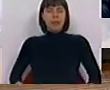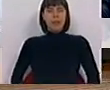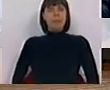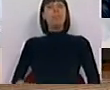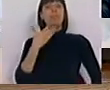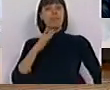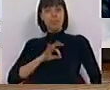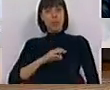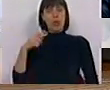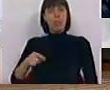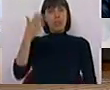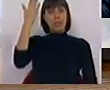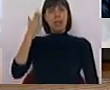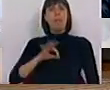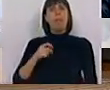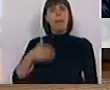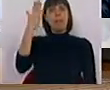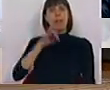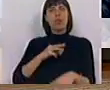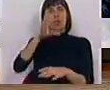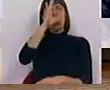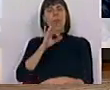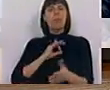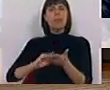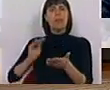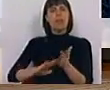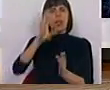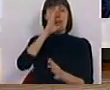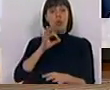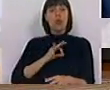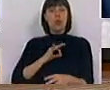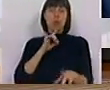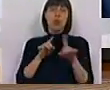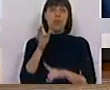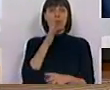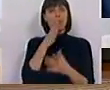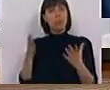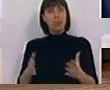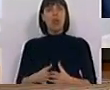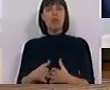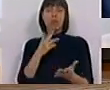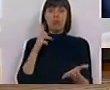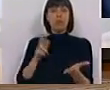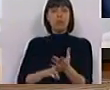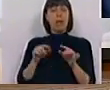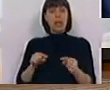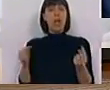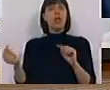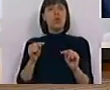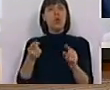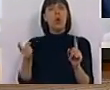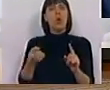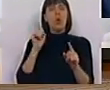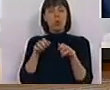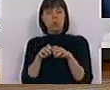Muito obrigado, Sr. Presidente, Sr. Presidente, Srs. Ministros, Srs. Ministros, Srs. Srs. Deputados. O que na verdade estamos aqui a discutir não é uma